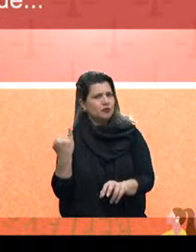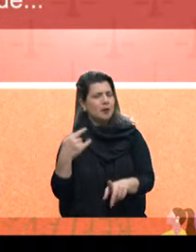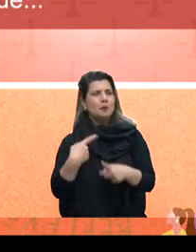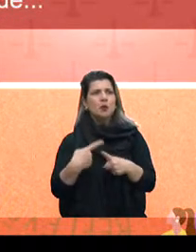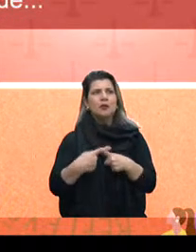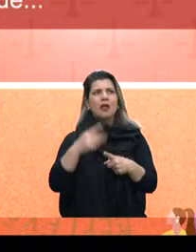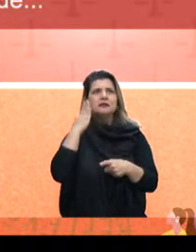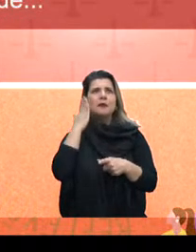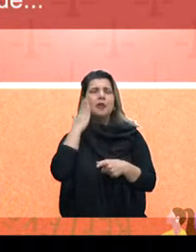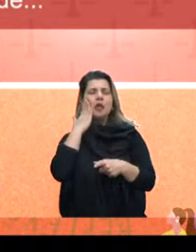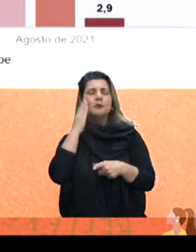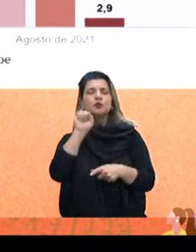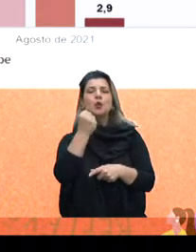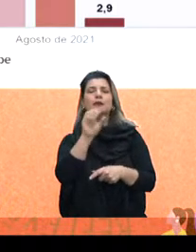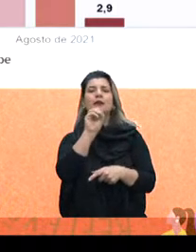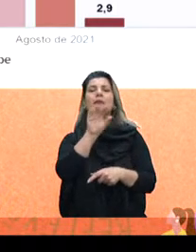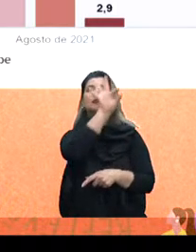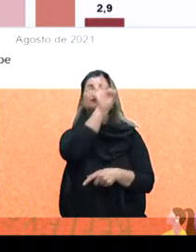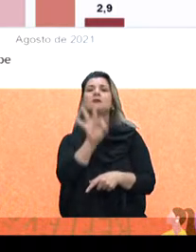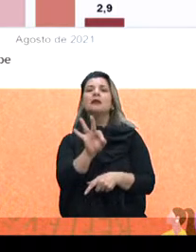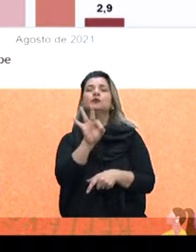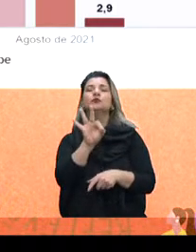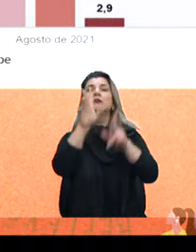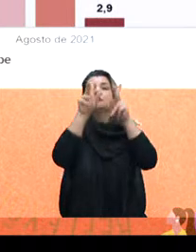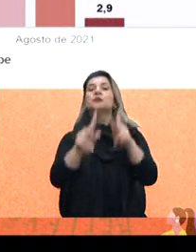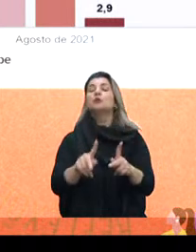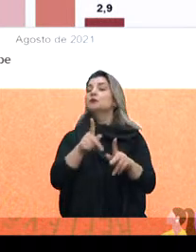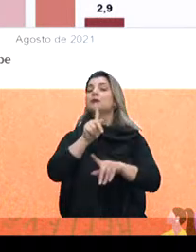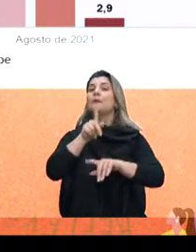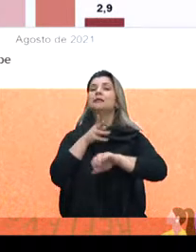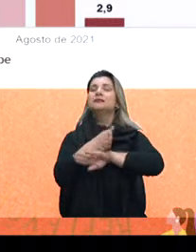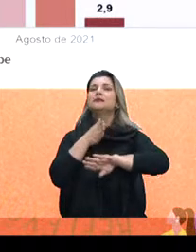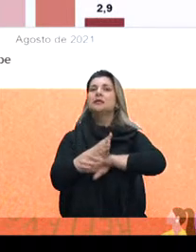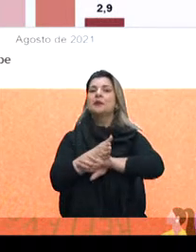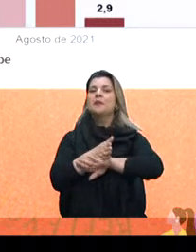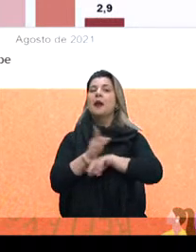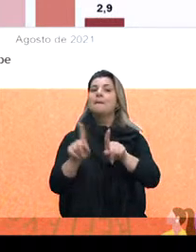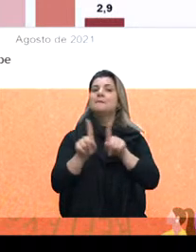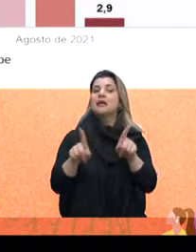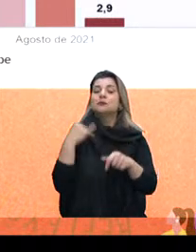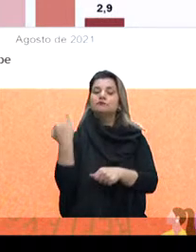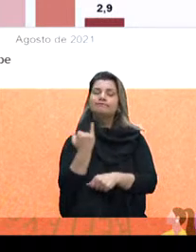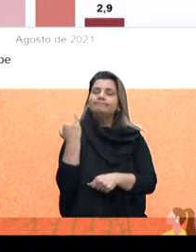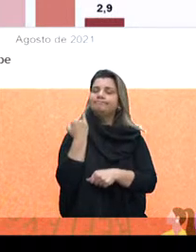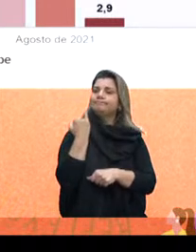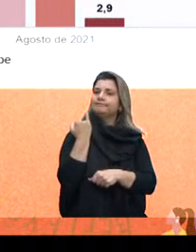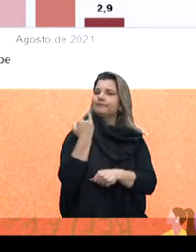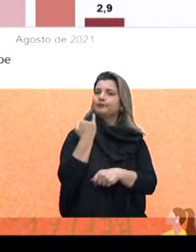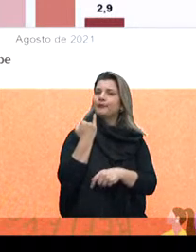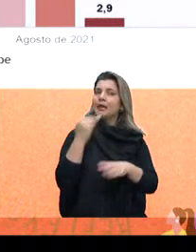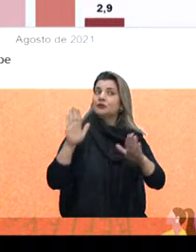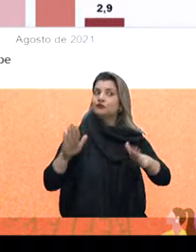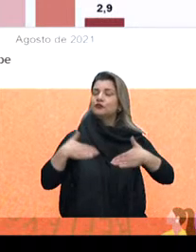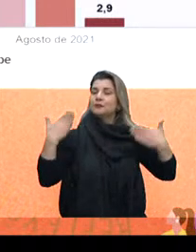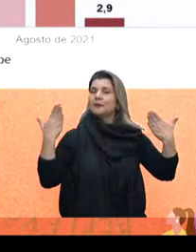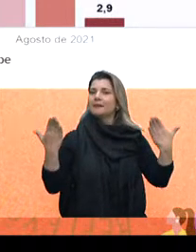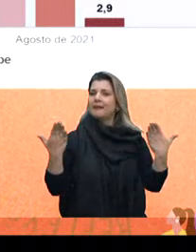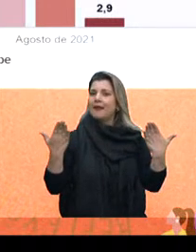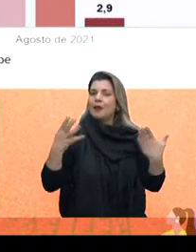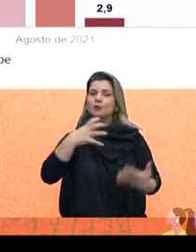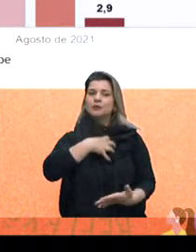% dos gaúchos não participam, mas o tema é importante. É importante a gente se envolver para despertar o sentimento de